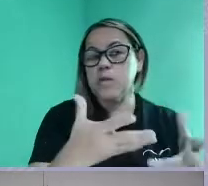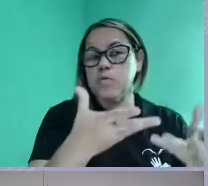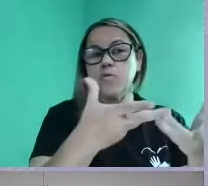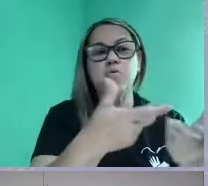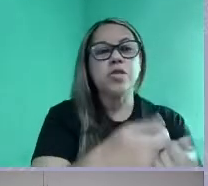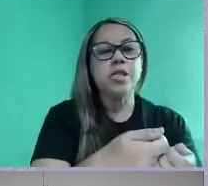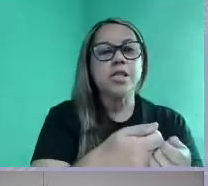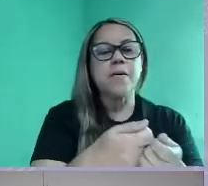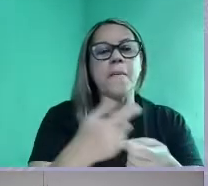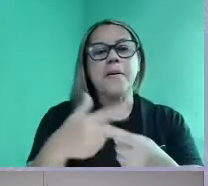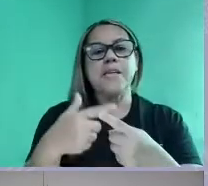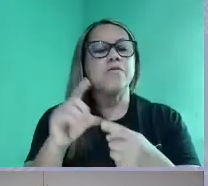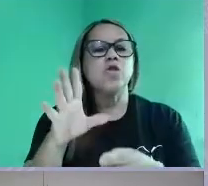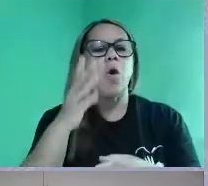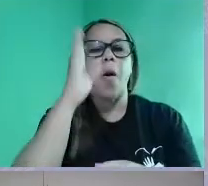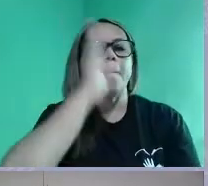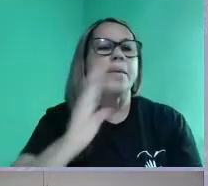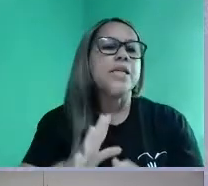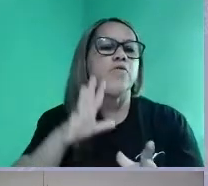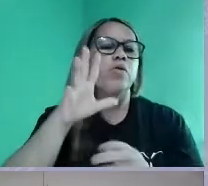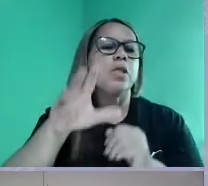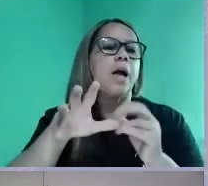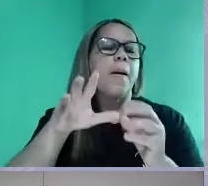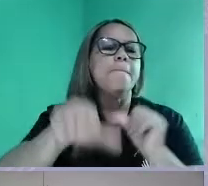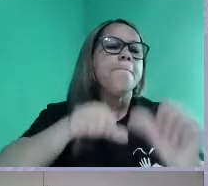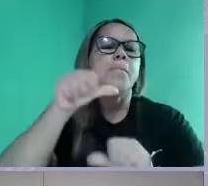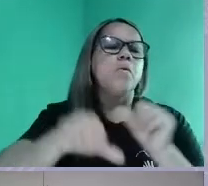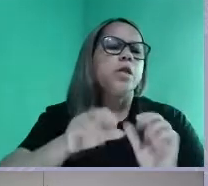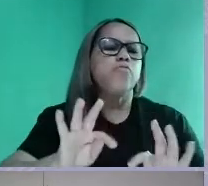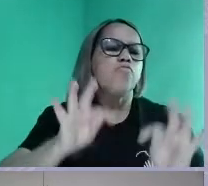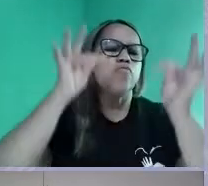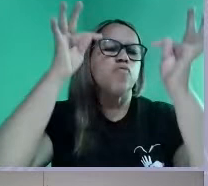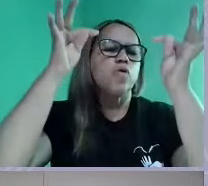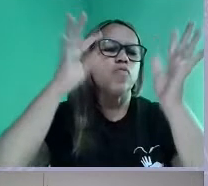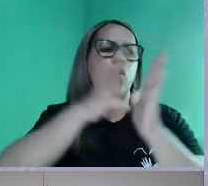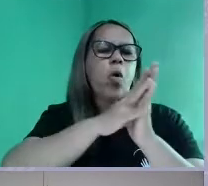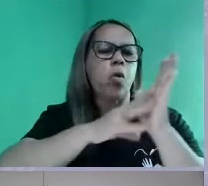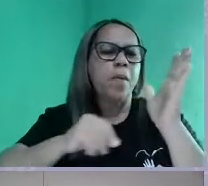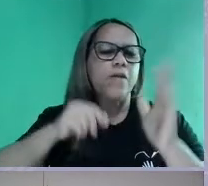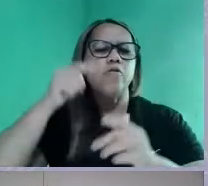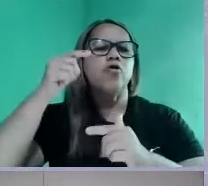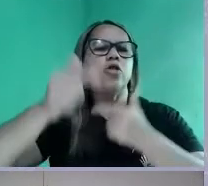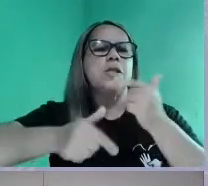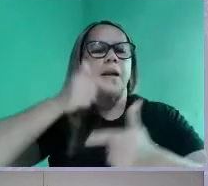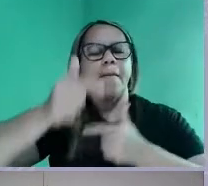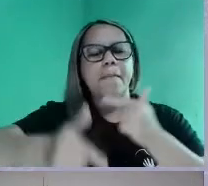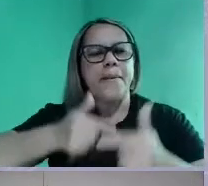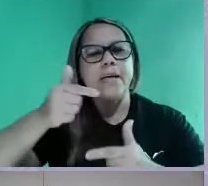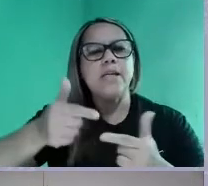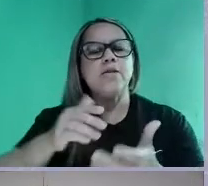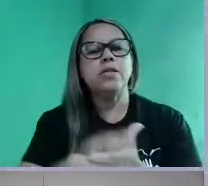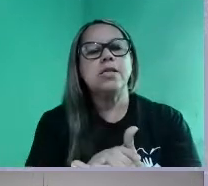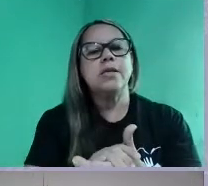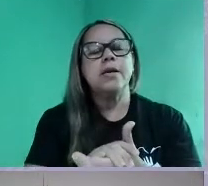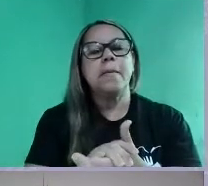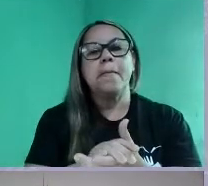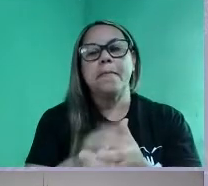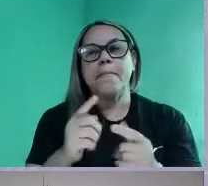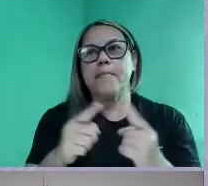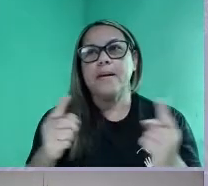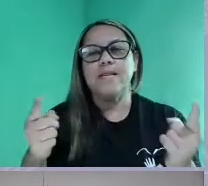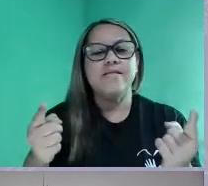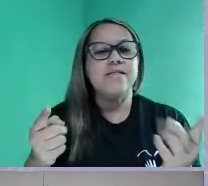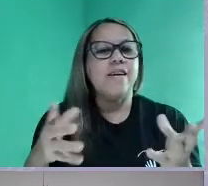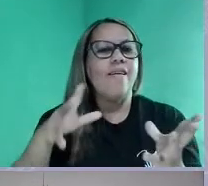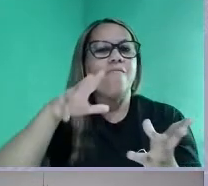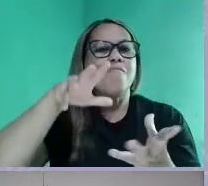apenas o Brasil que está passando por mudanças tecnológicas, né? Por mudança nos padrões de emprego. Então, é uma coisa, né?